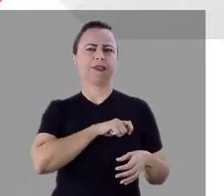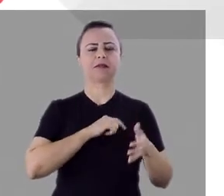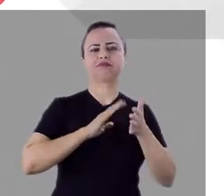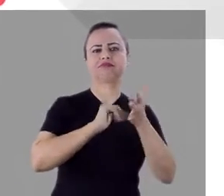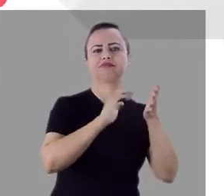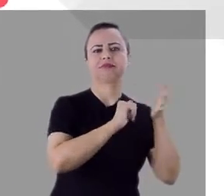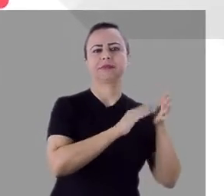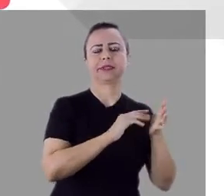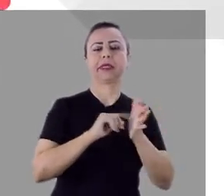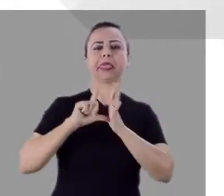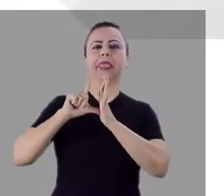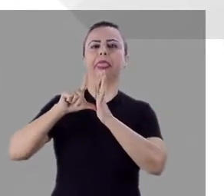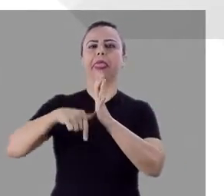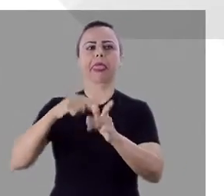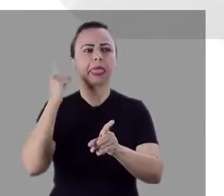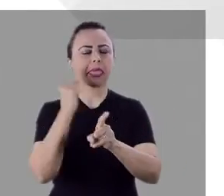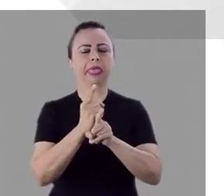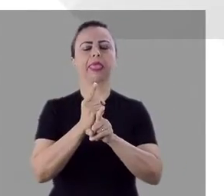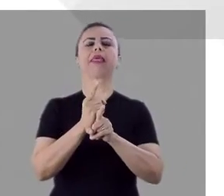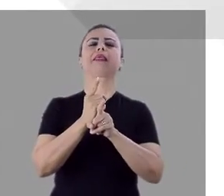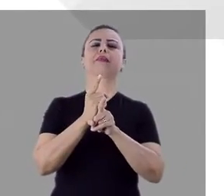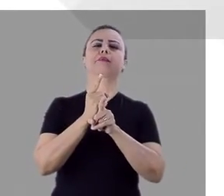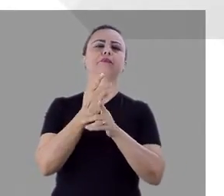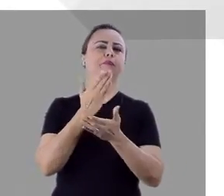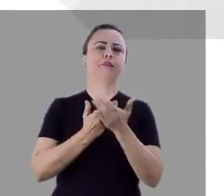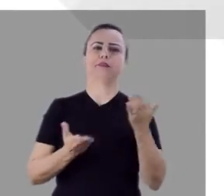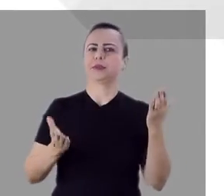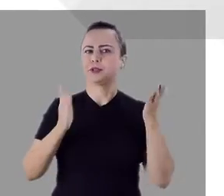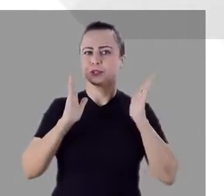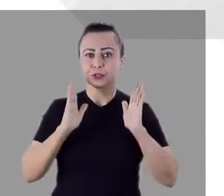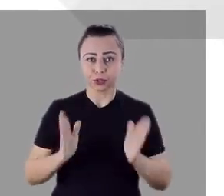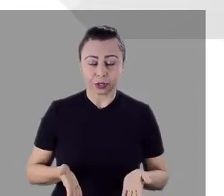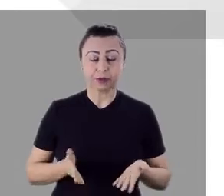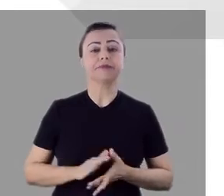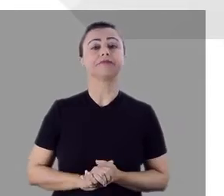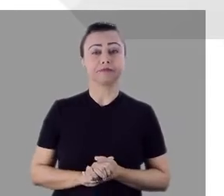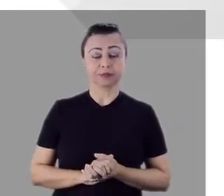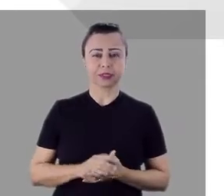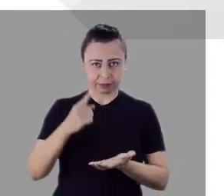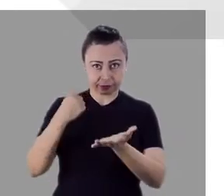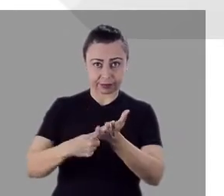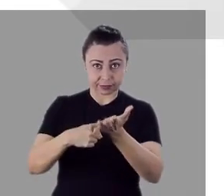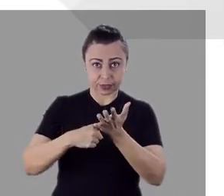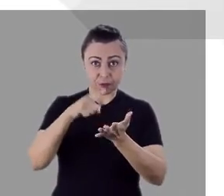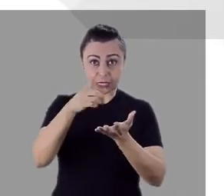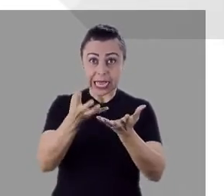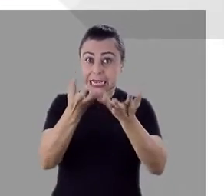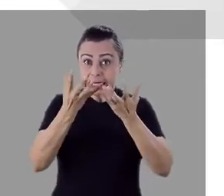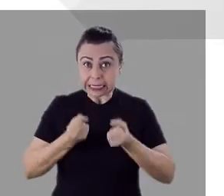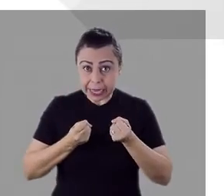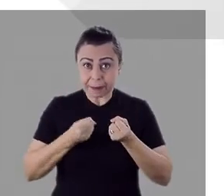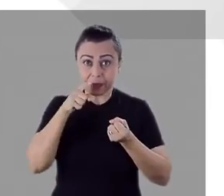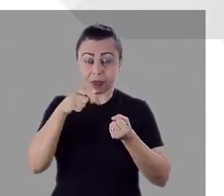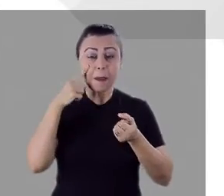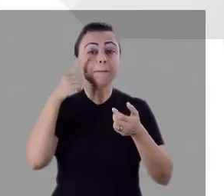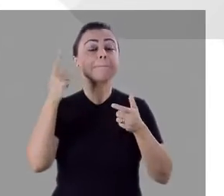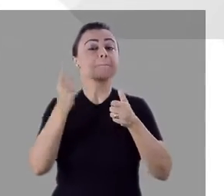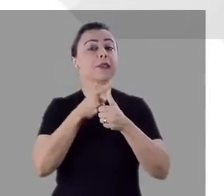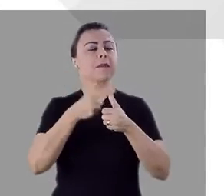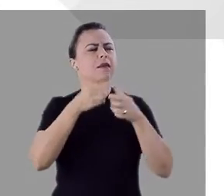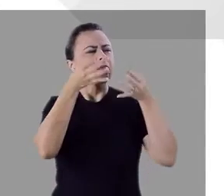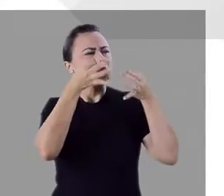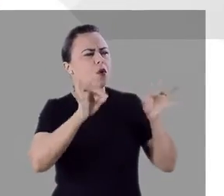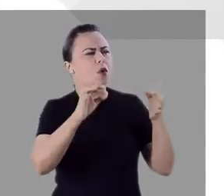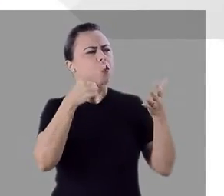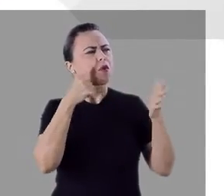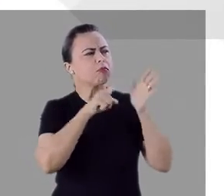intencionados e no final, todo mundo leva tempo pra se curar dos efeitos. Então vamos combinar o seguinte? Tudo o que você receber, verifique, confira